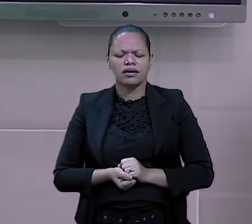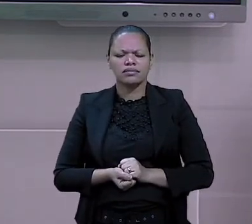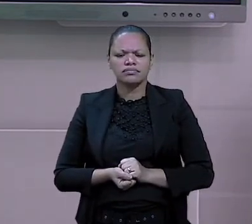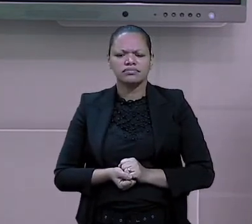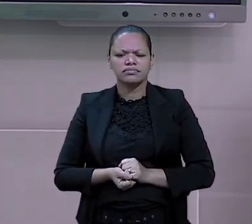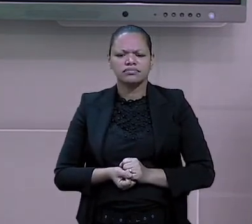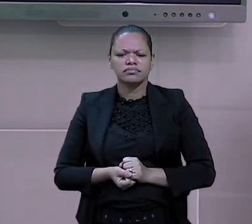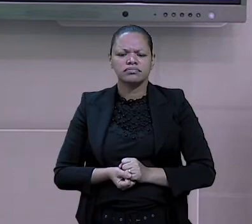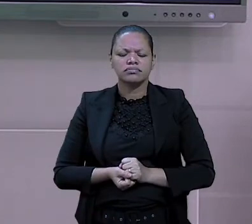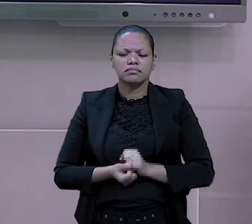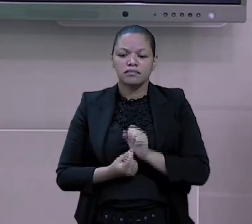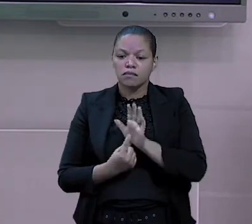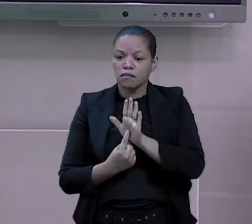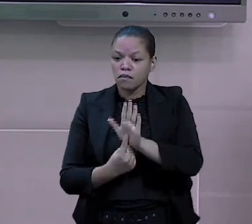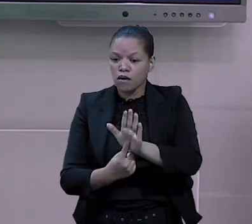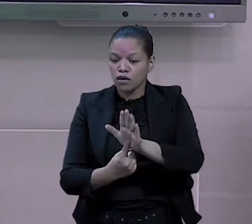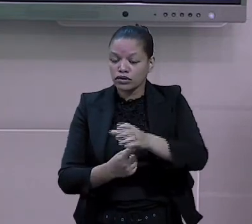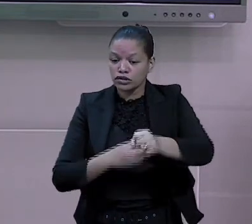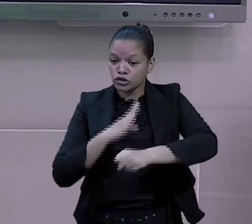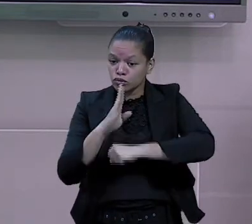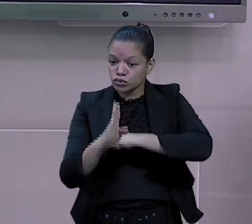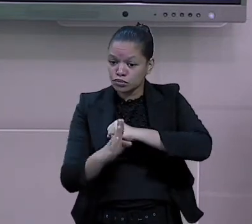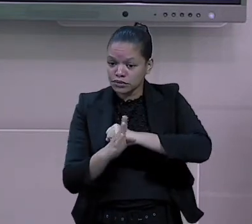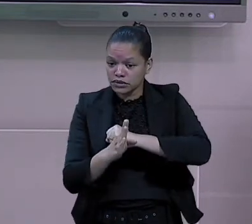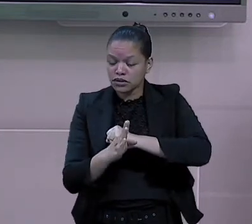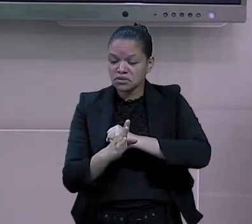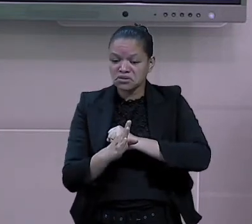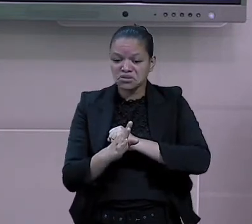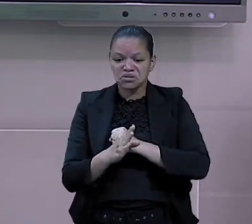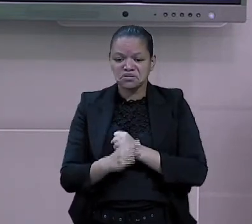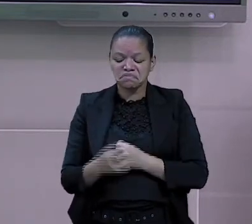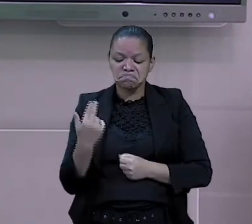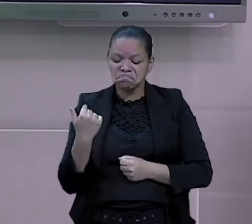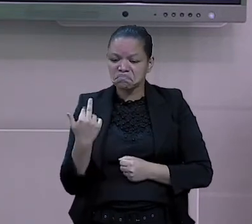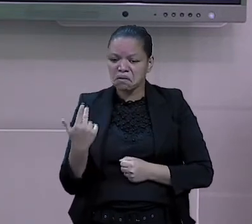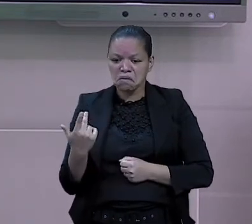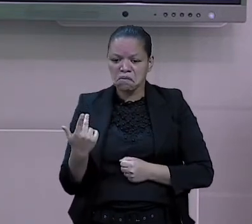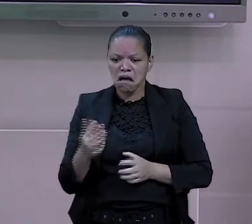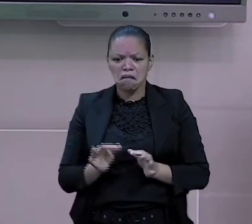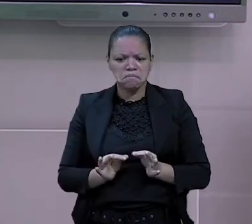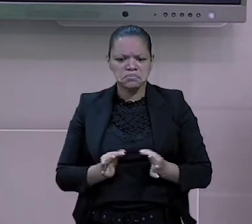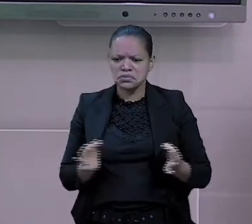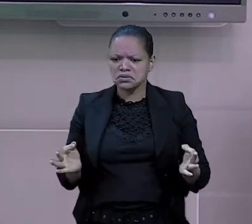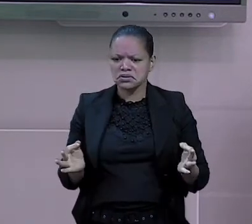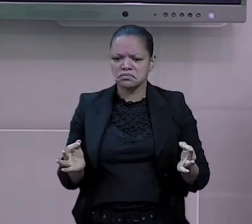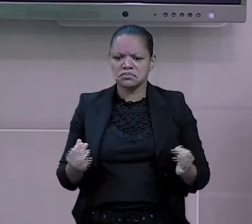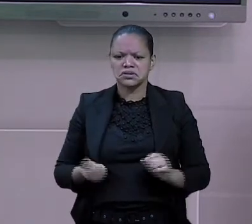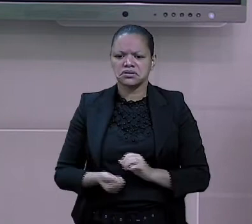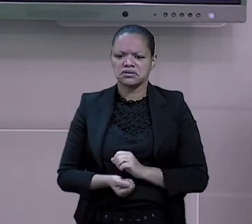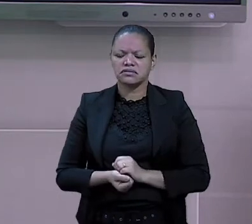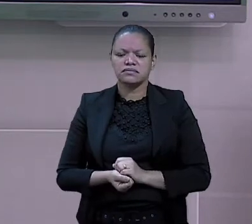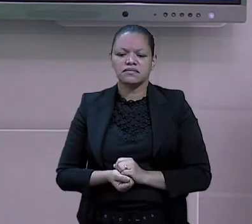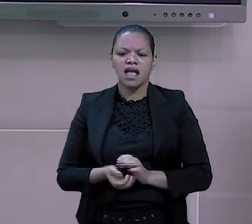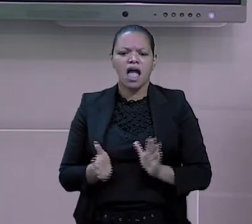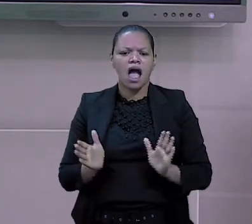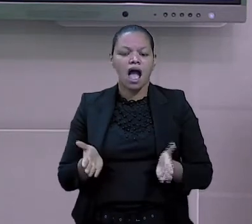se apresenta de forma normal. Casa. Agora, o grau